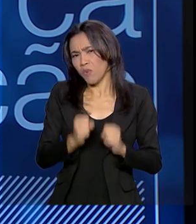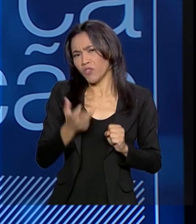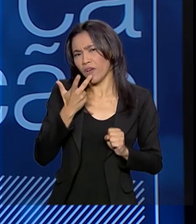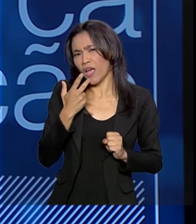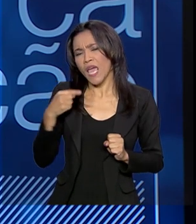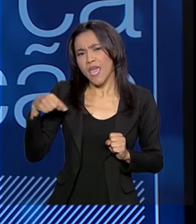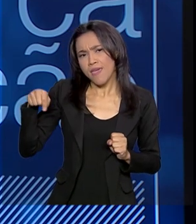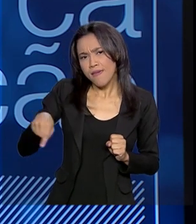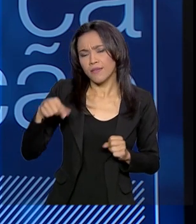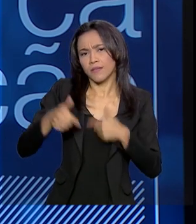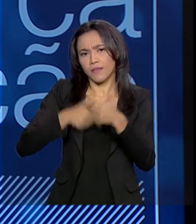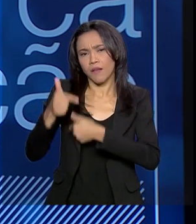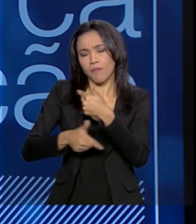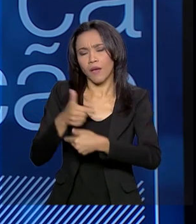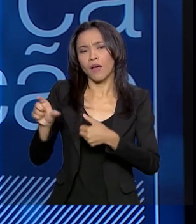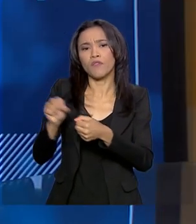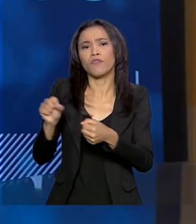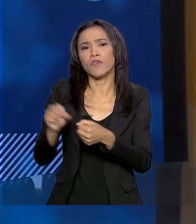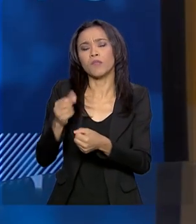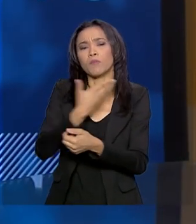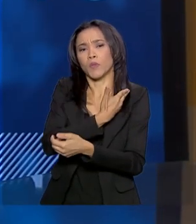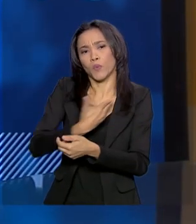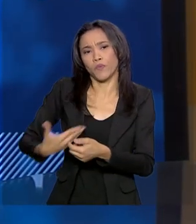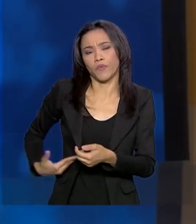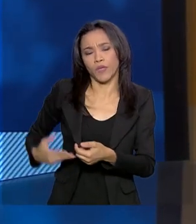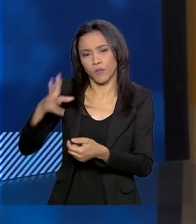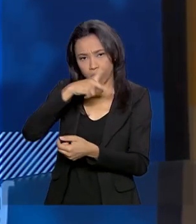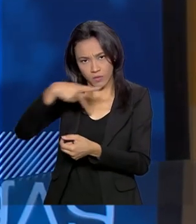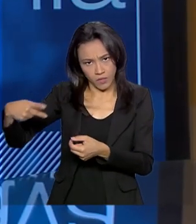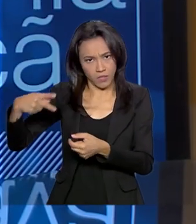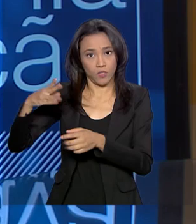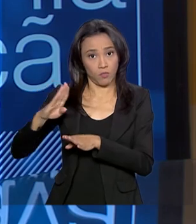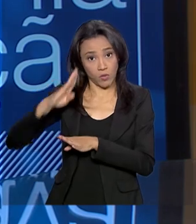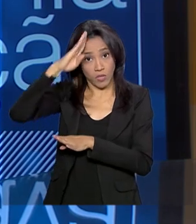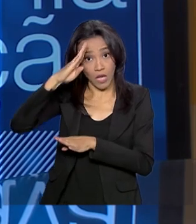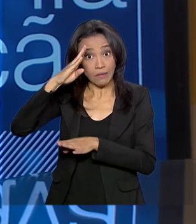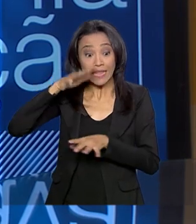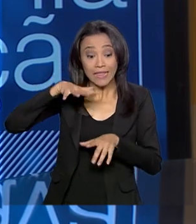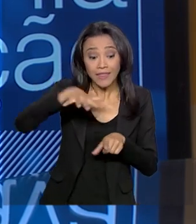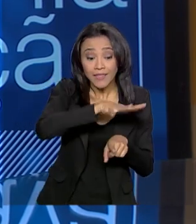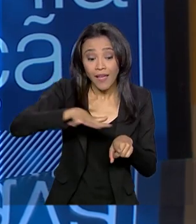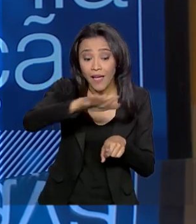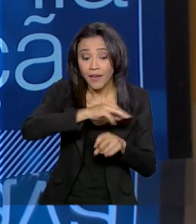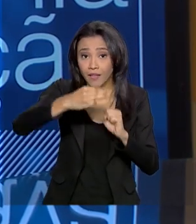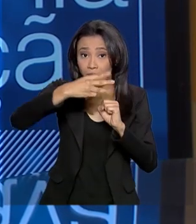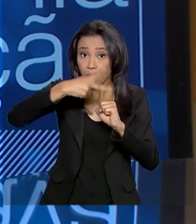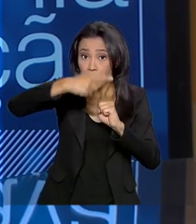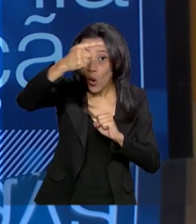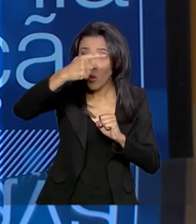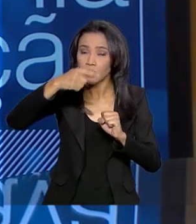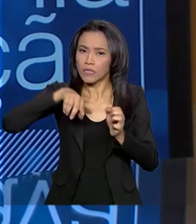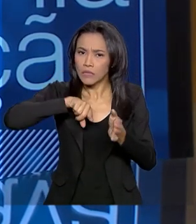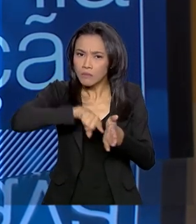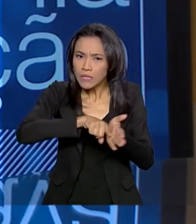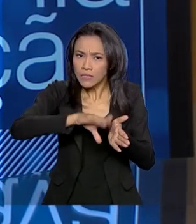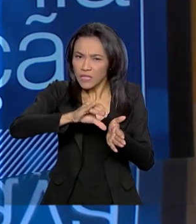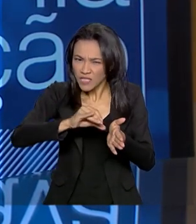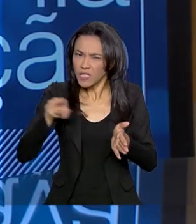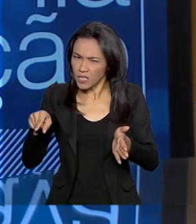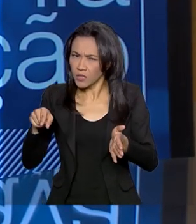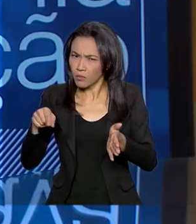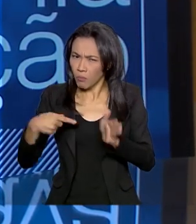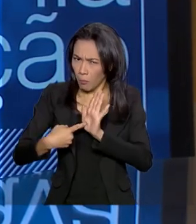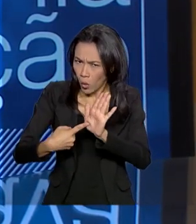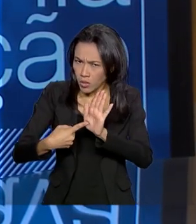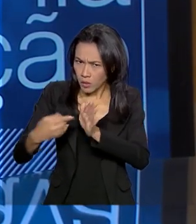trabalho que vem sendo feito pelo governo do presidente Jair Bolsonaro na área da pós-graduação, na área científica, indica um caminho futuro